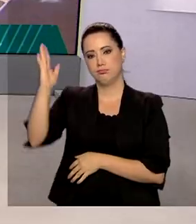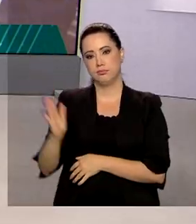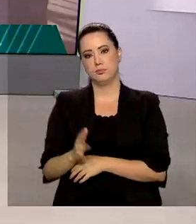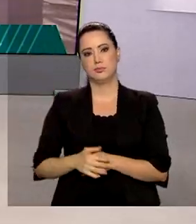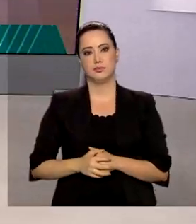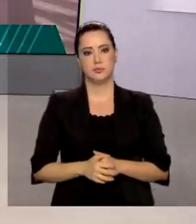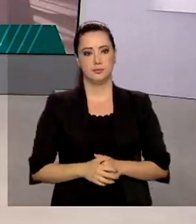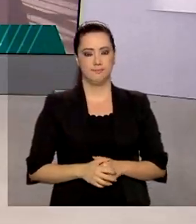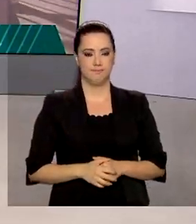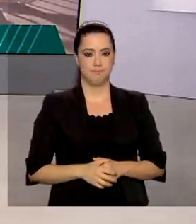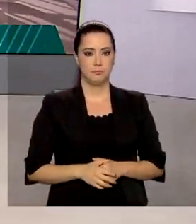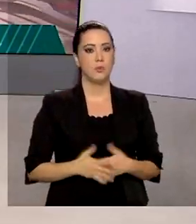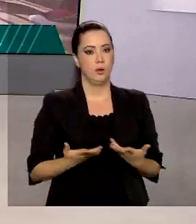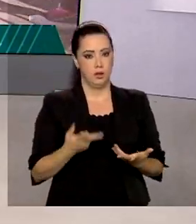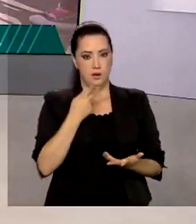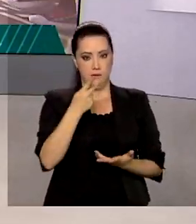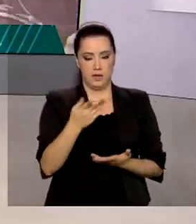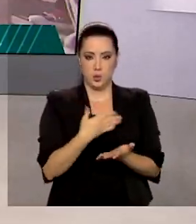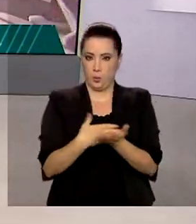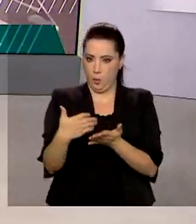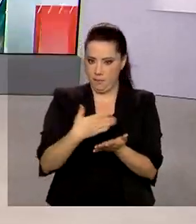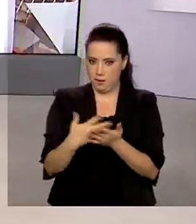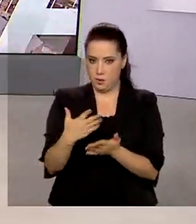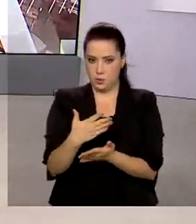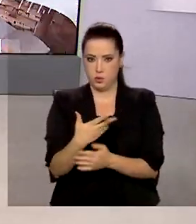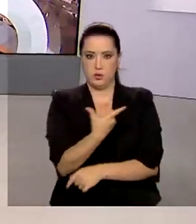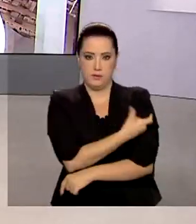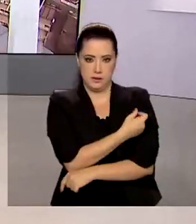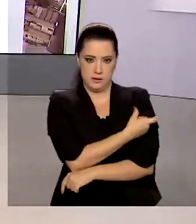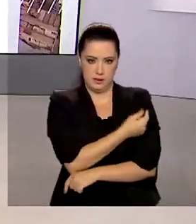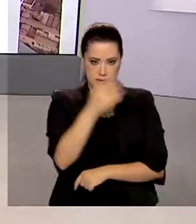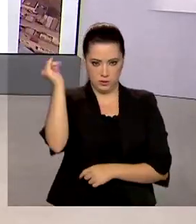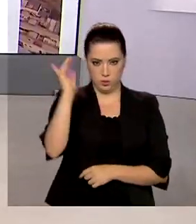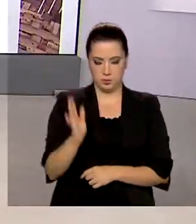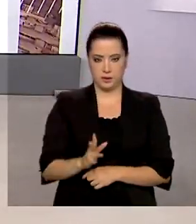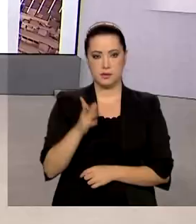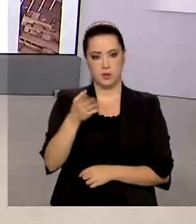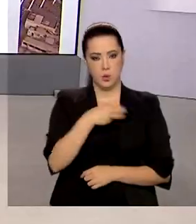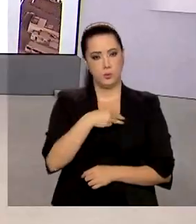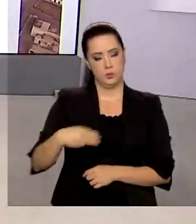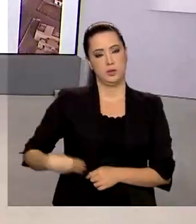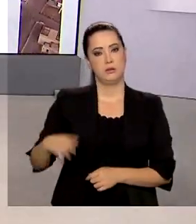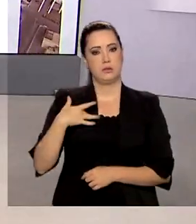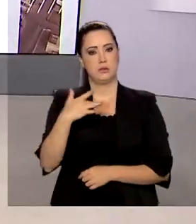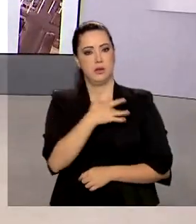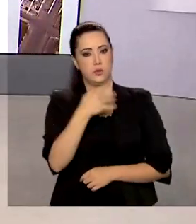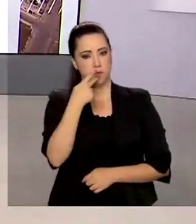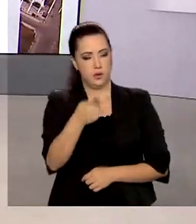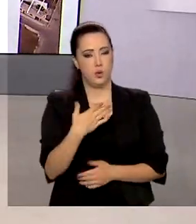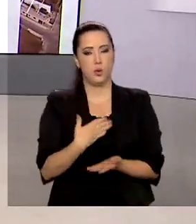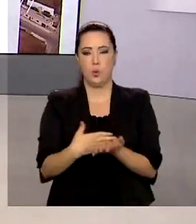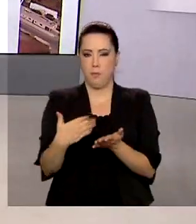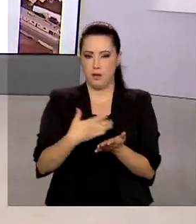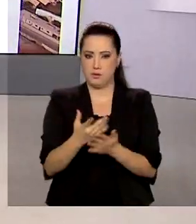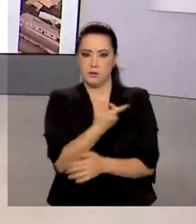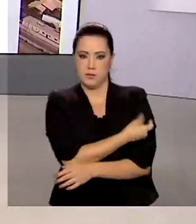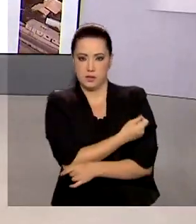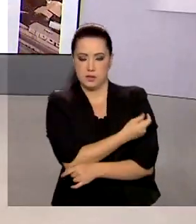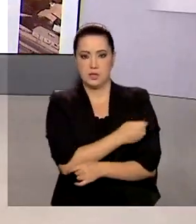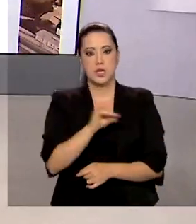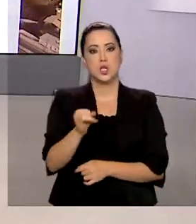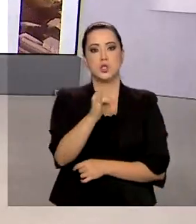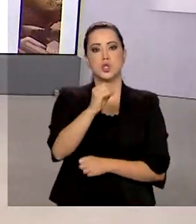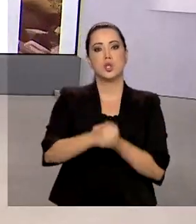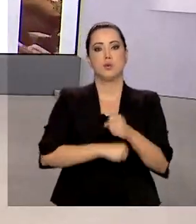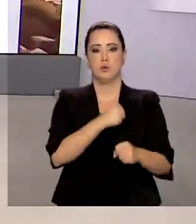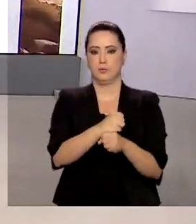Sobre o começo da vacinação no Brasil, o ministro antecipou que as primeiras doses vão ser aplicadas em janeiro do